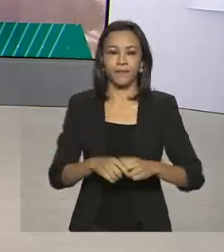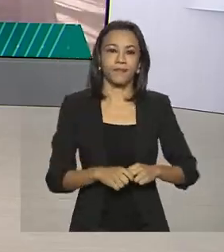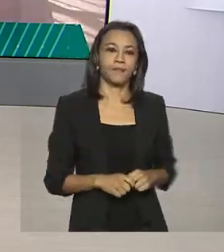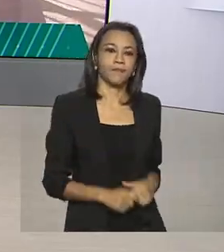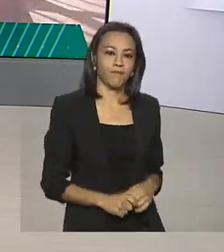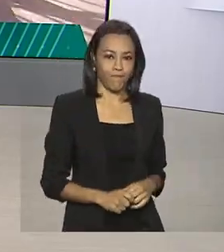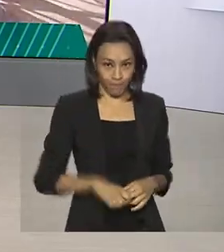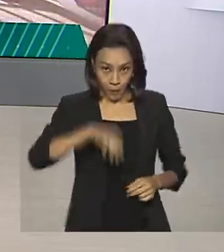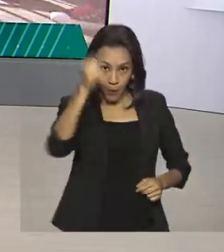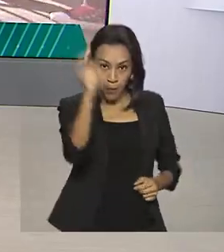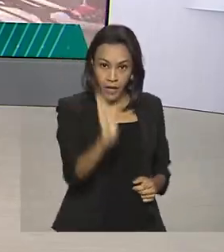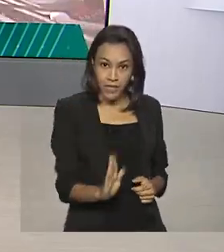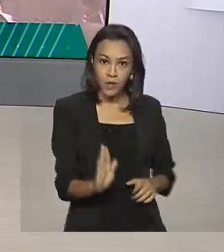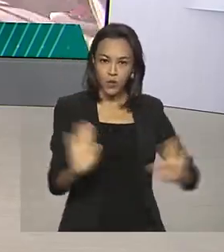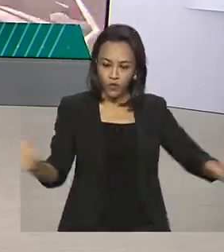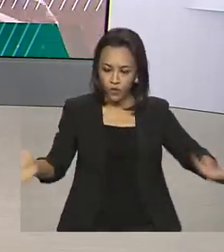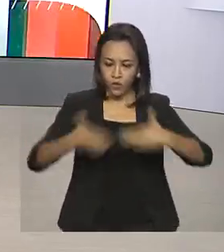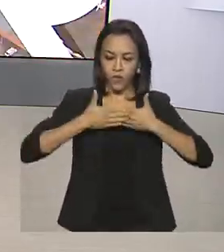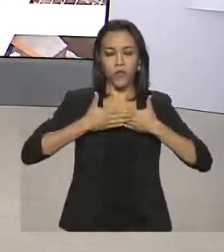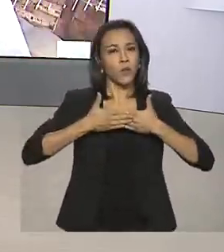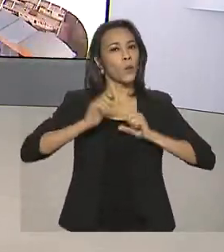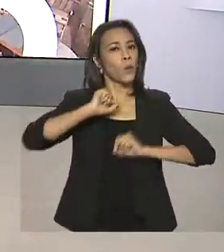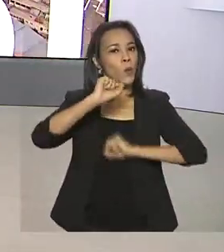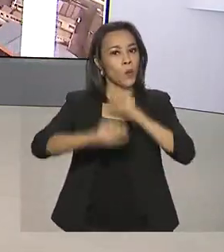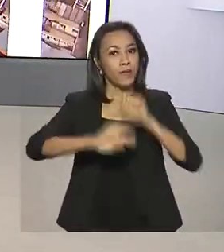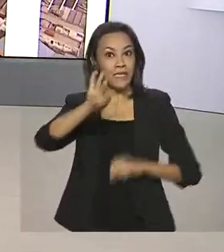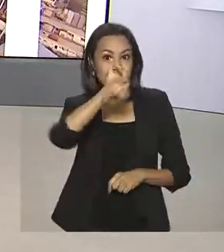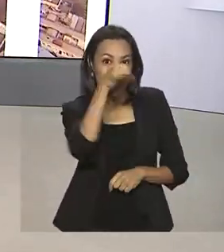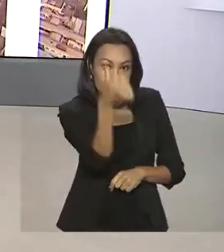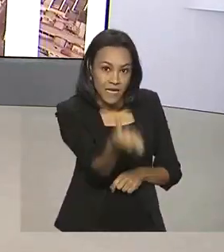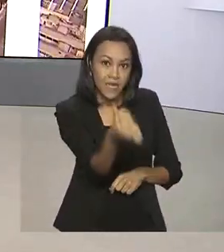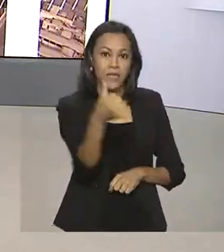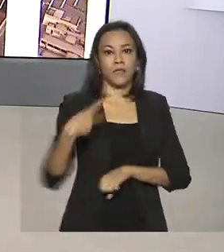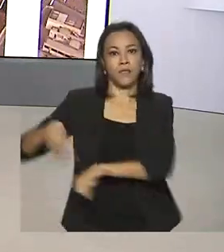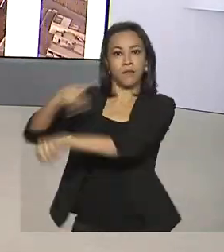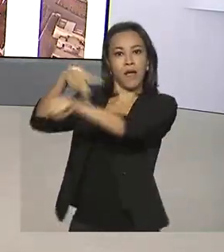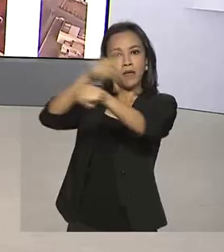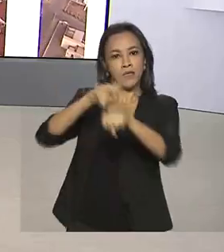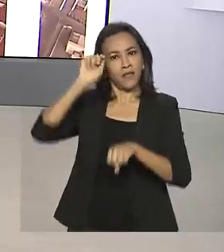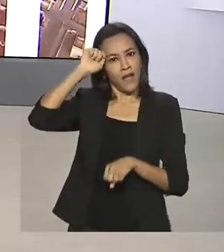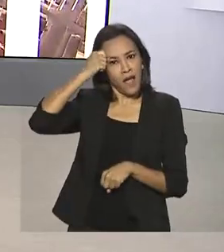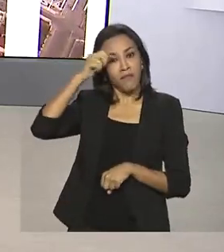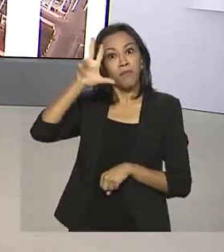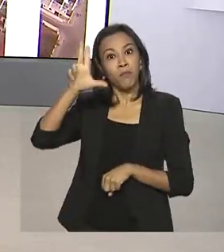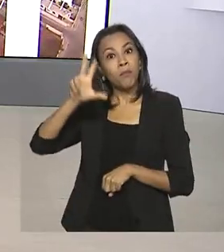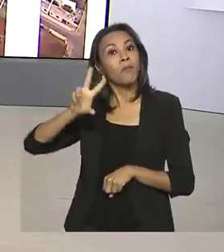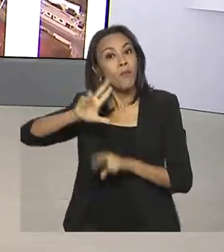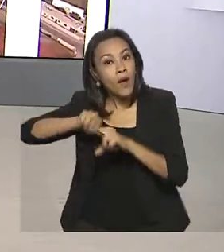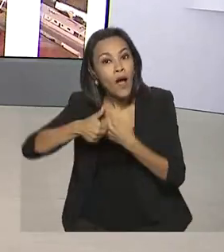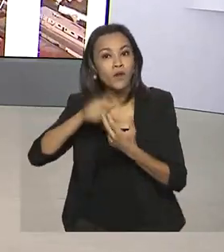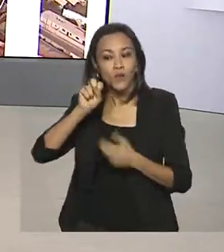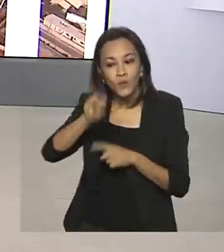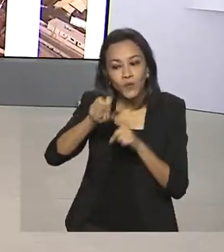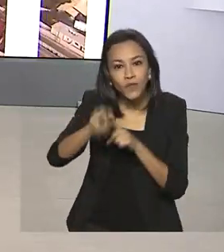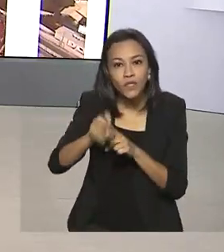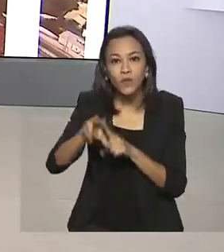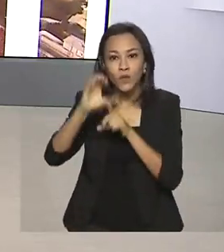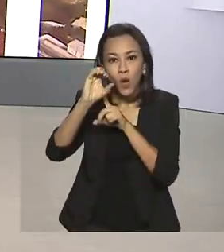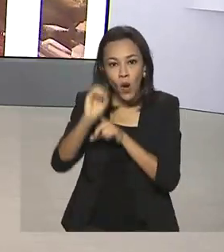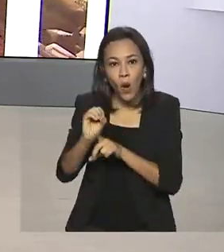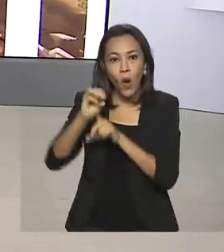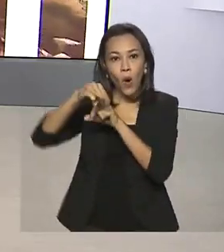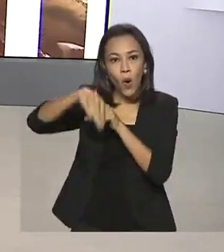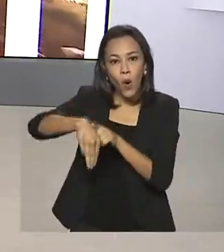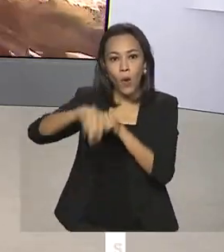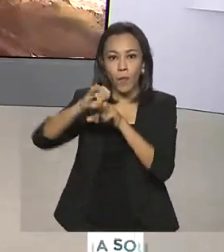O Brasil fechou a fronteira aérea para seis países africanos por conta da variante Ômicron. O ministro Marcelo Queiroga